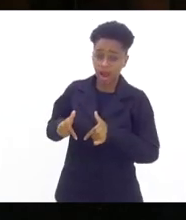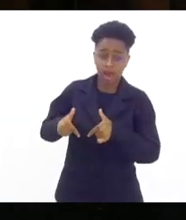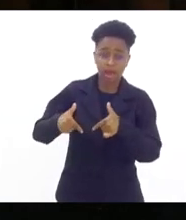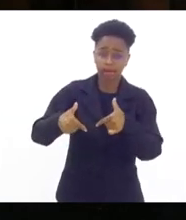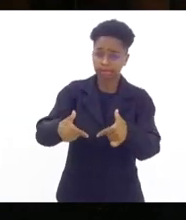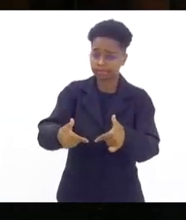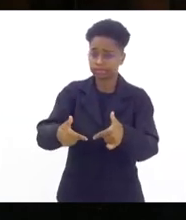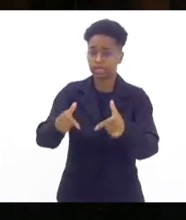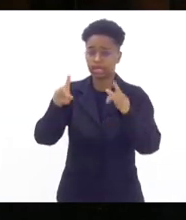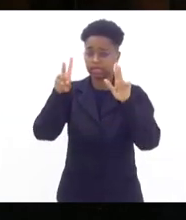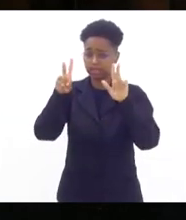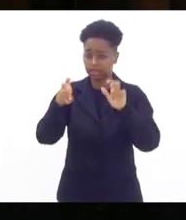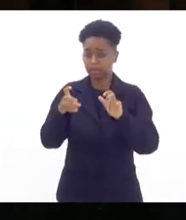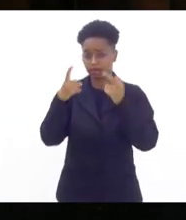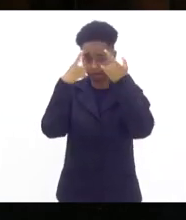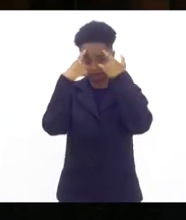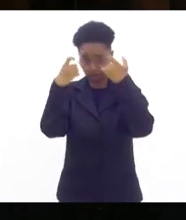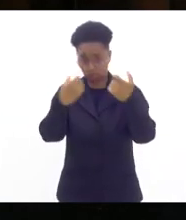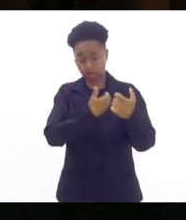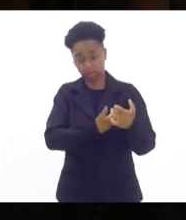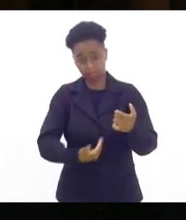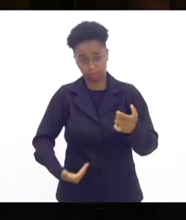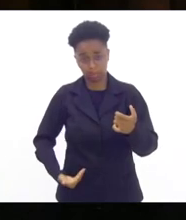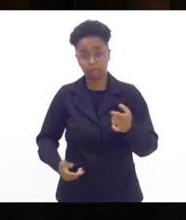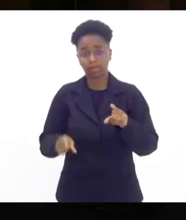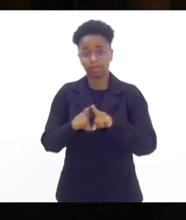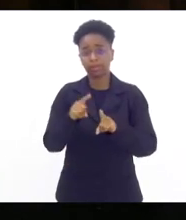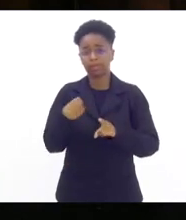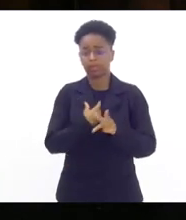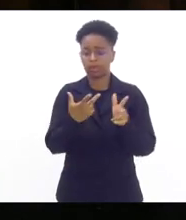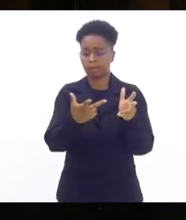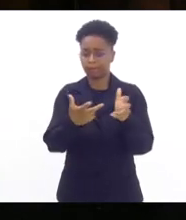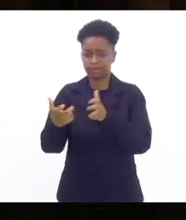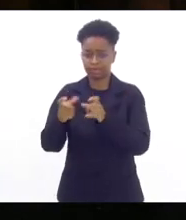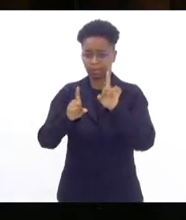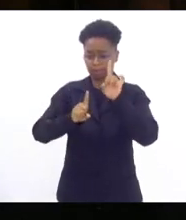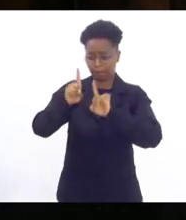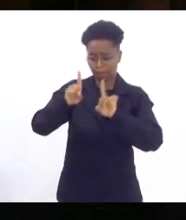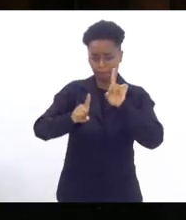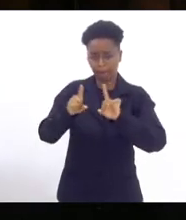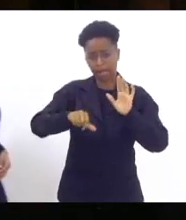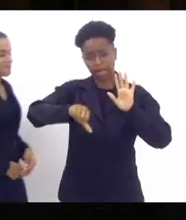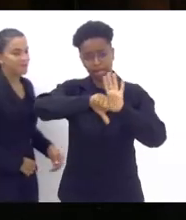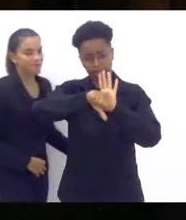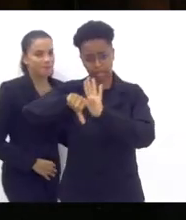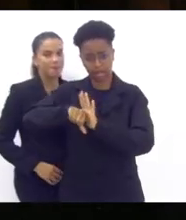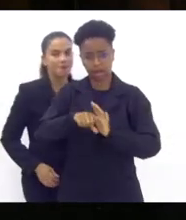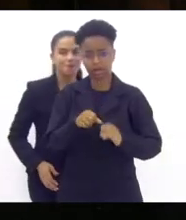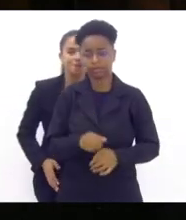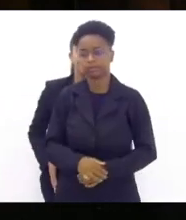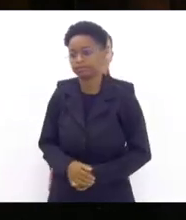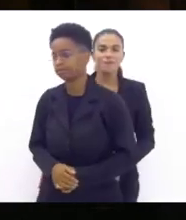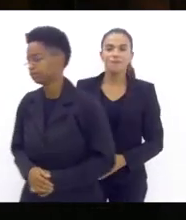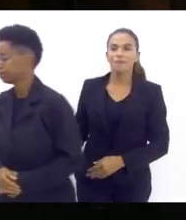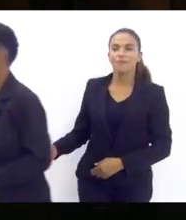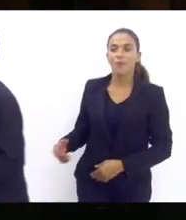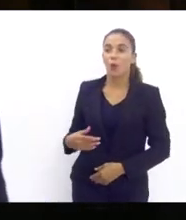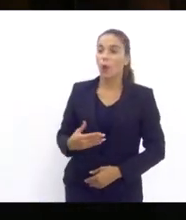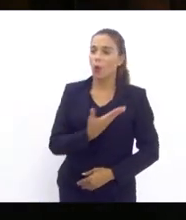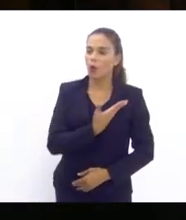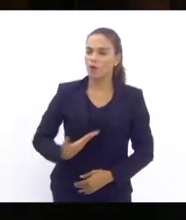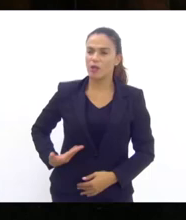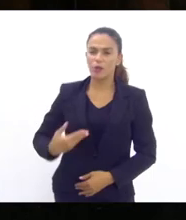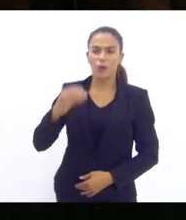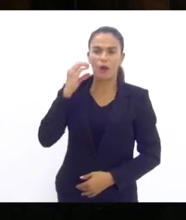essa questão da violência pública quando a gente olha os índices de criminalidade no ano passado muitos índices tiveram redução o governador Cláudio Castro tem